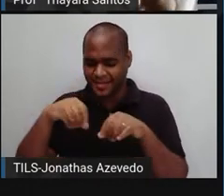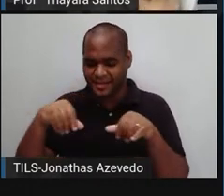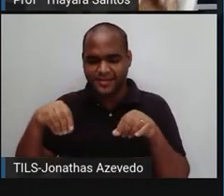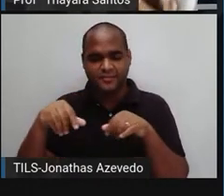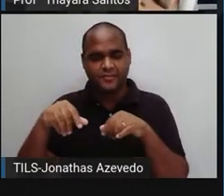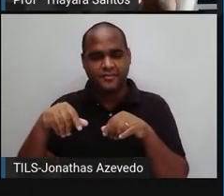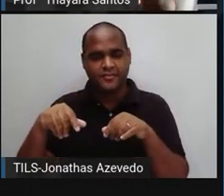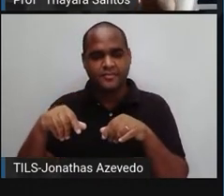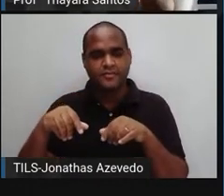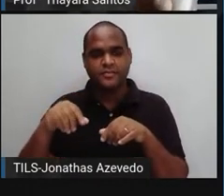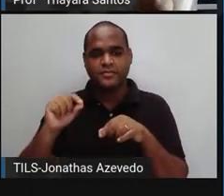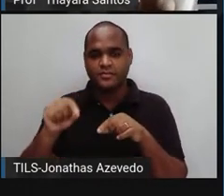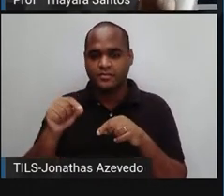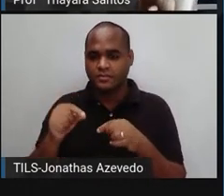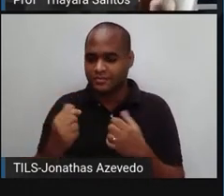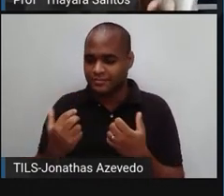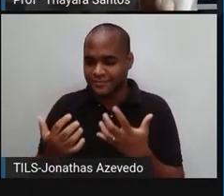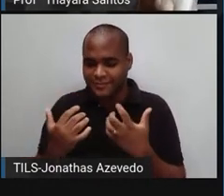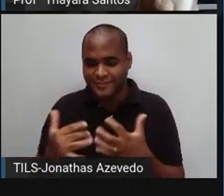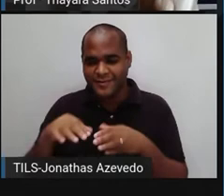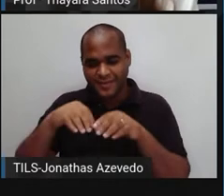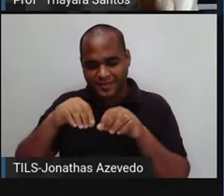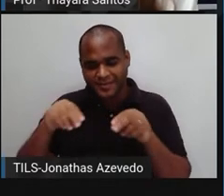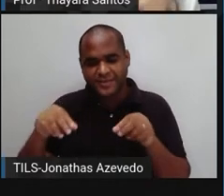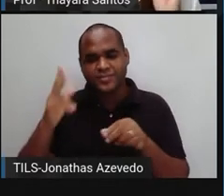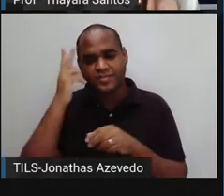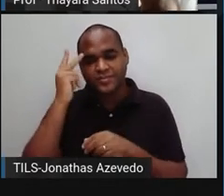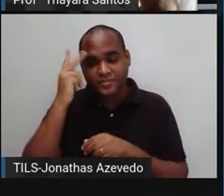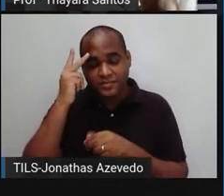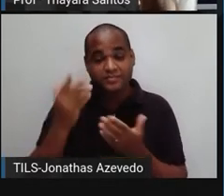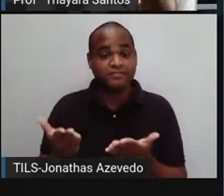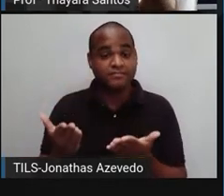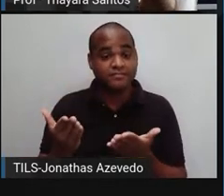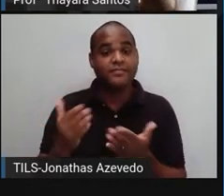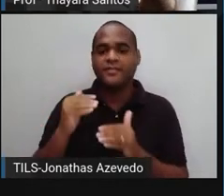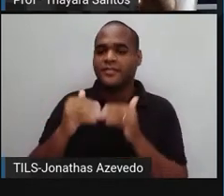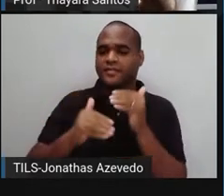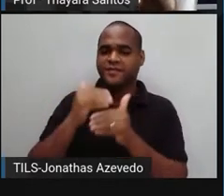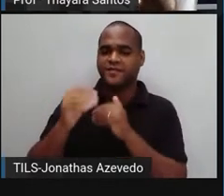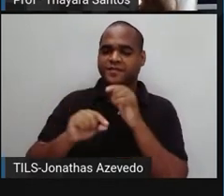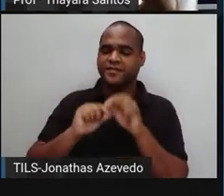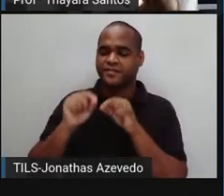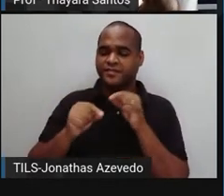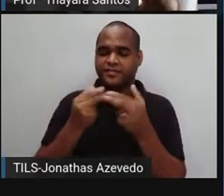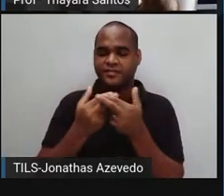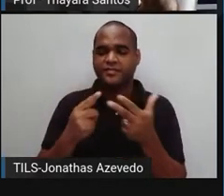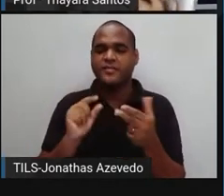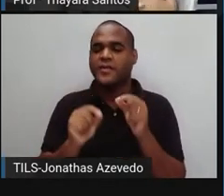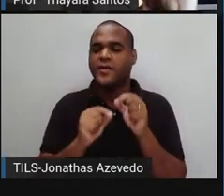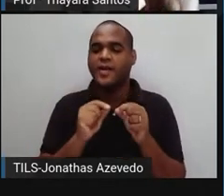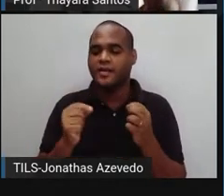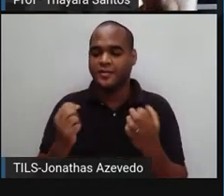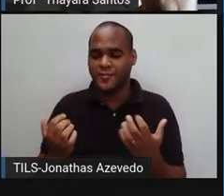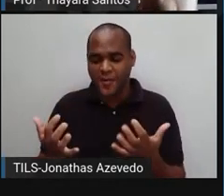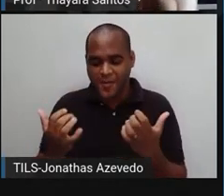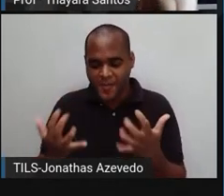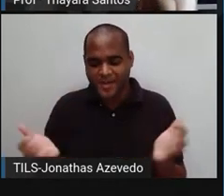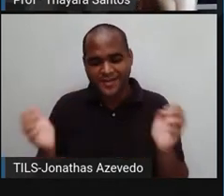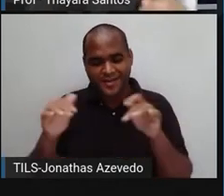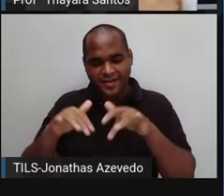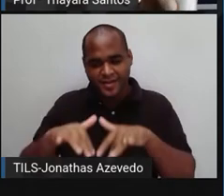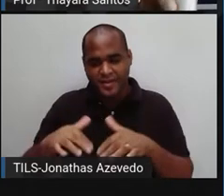é aquilo? Aquilo ali é adubo natural, é fertilizante natural. E esse processo aí é o processo que a gente chama de compostagem.